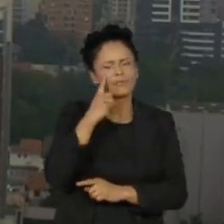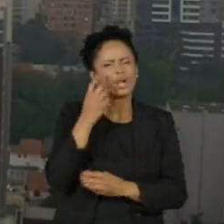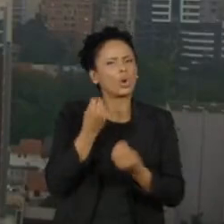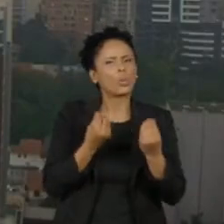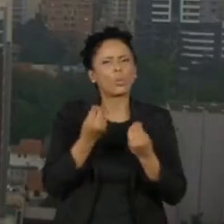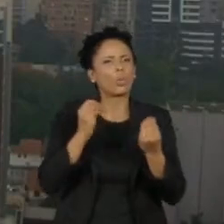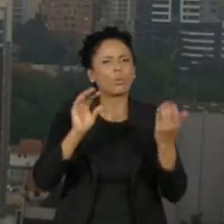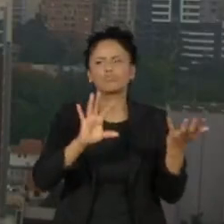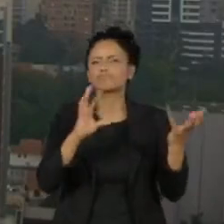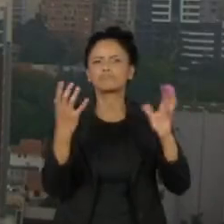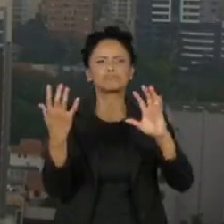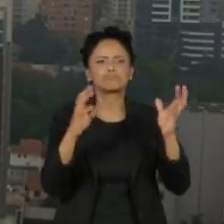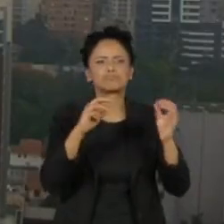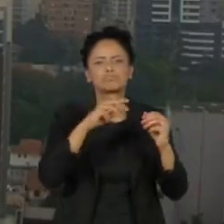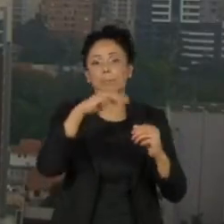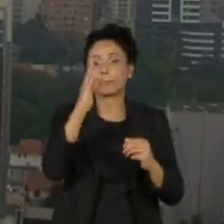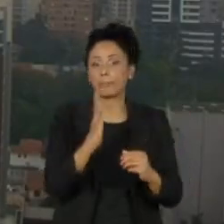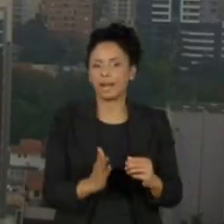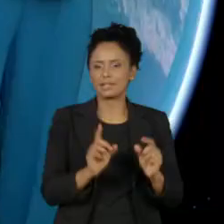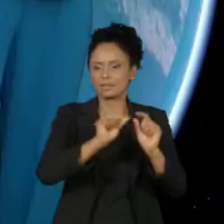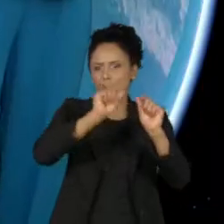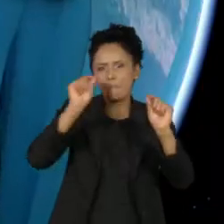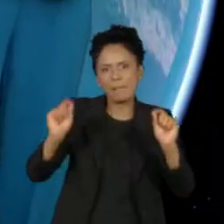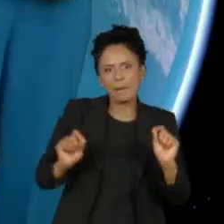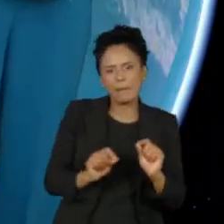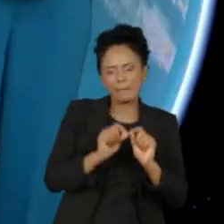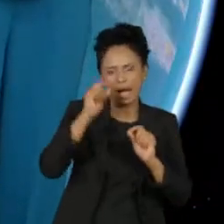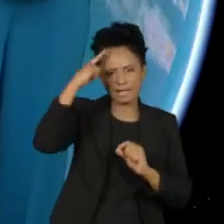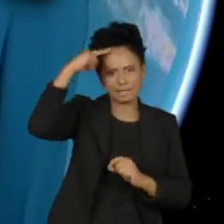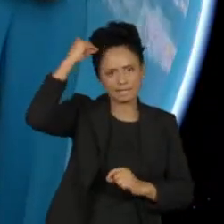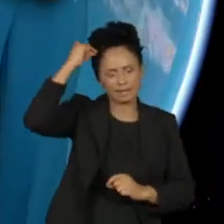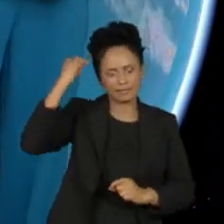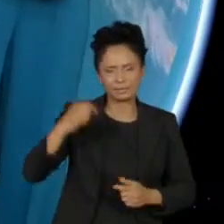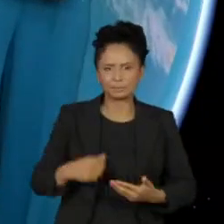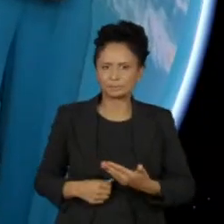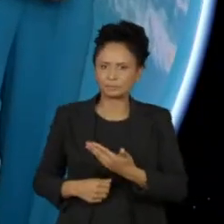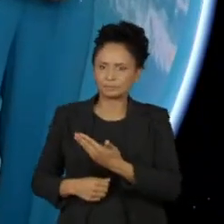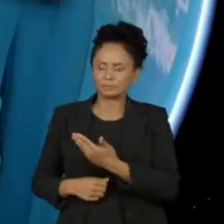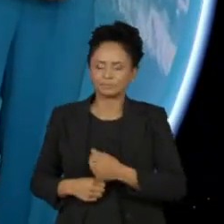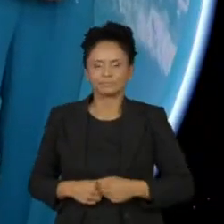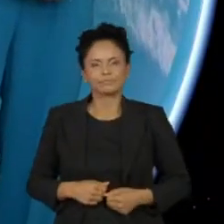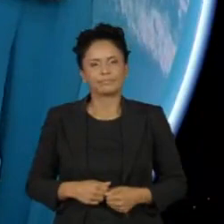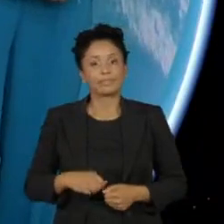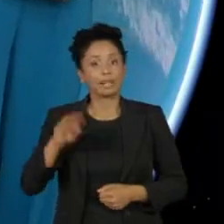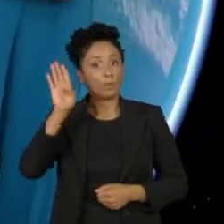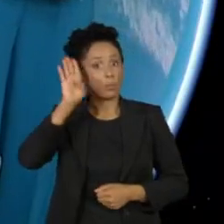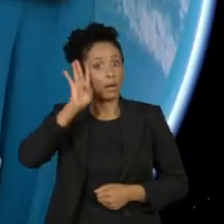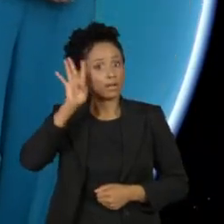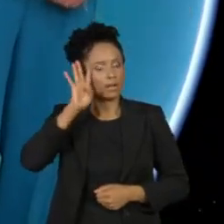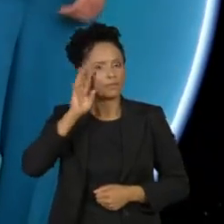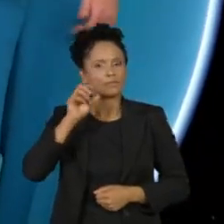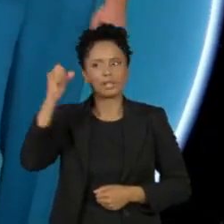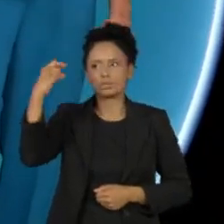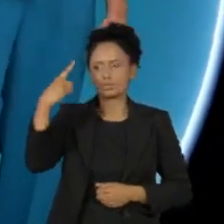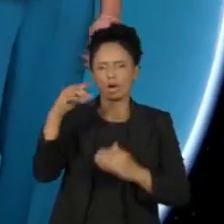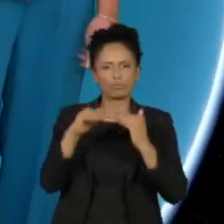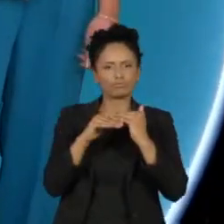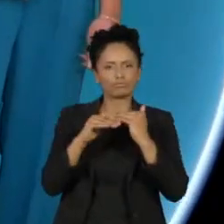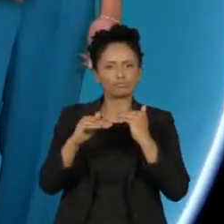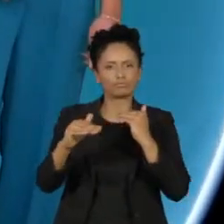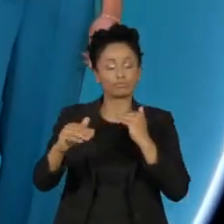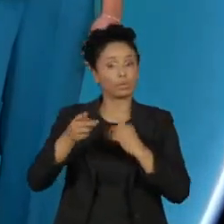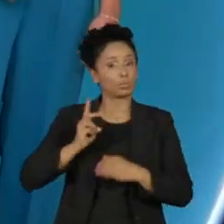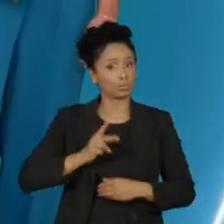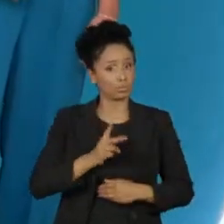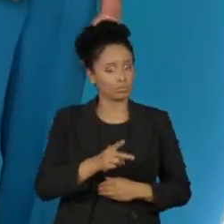previsão do tempo para todo o Brasil com a Estefane Toso. Nesta quarta-feira, o tempo firme ainda continua sendo destaque em grande parte do